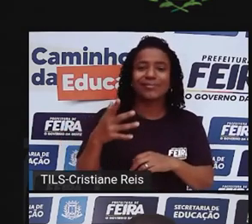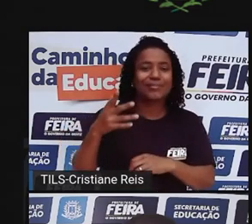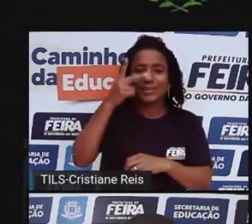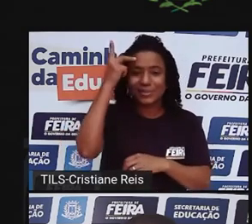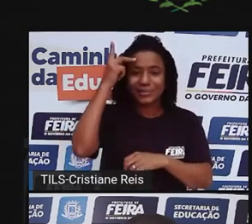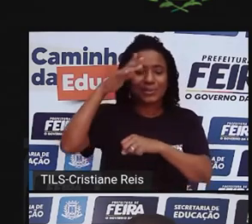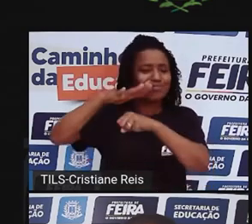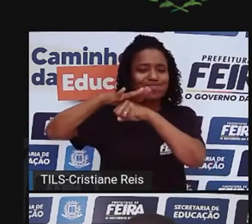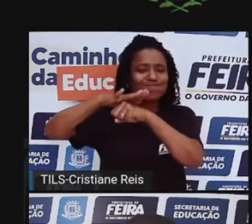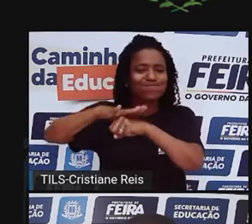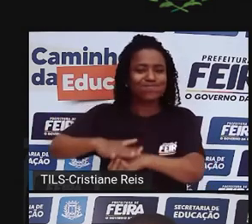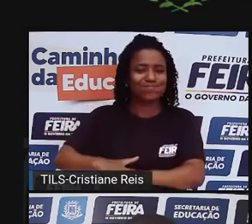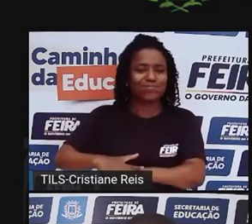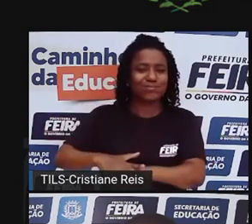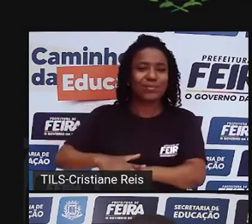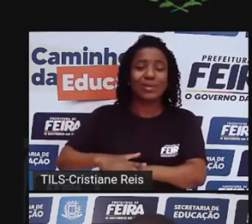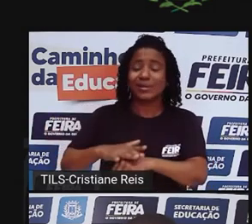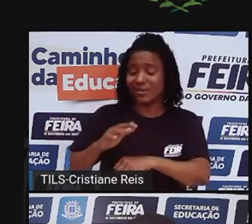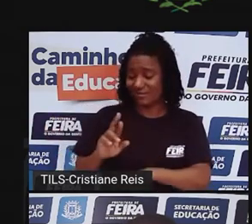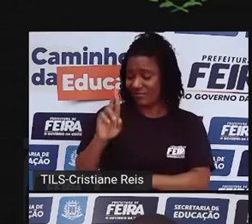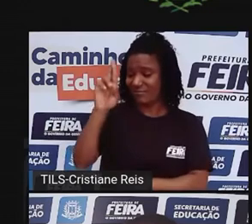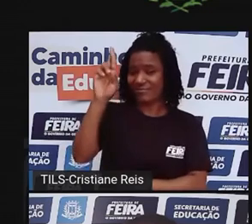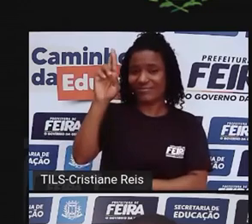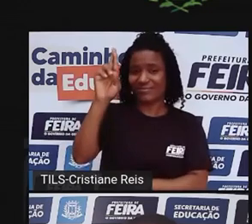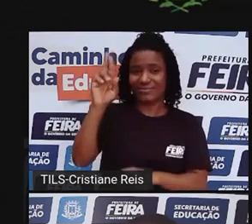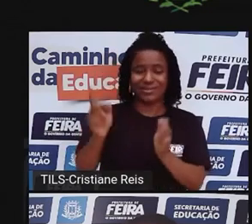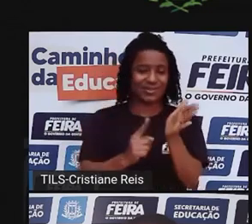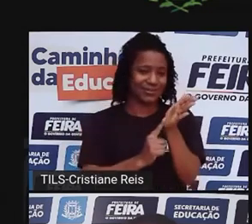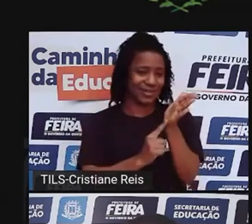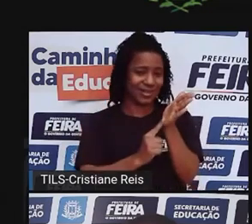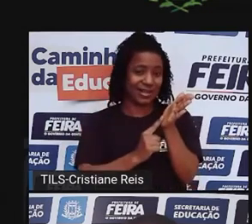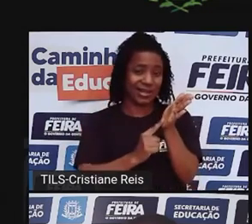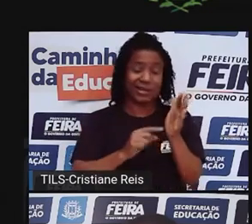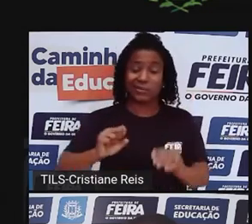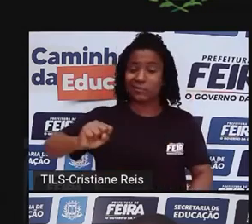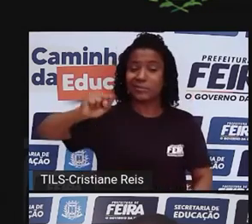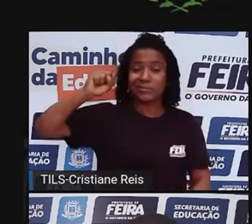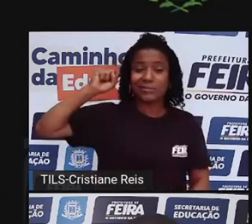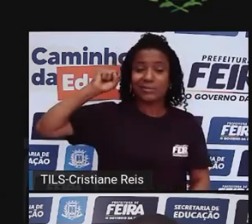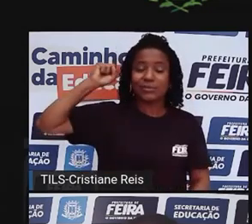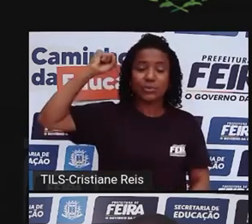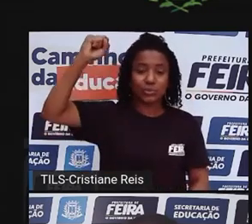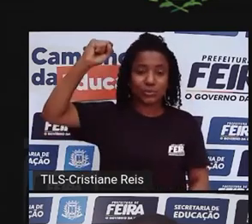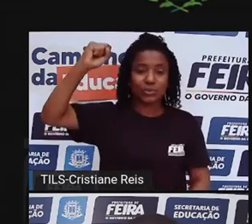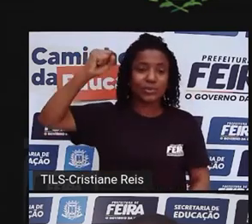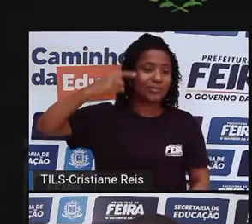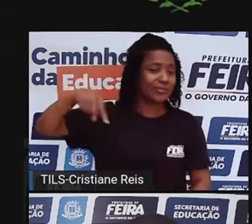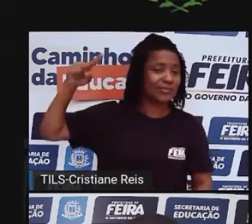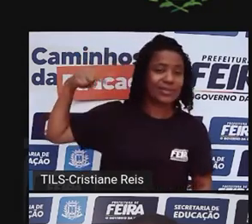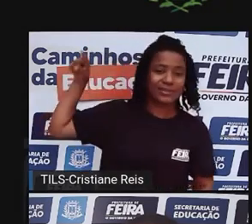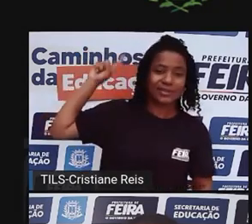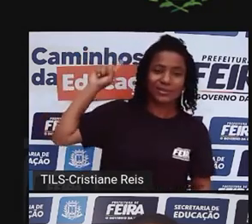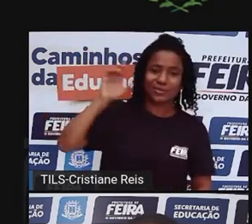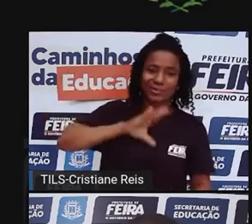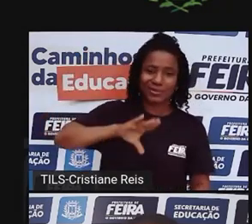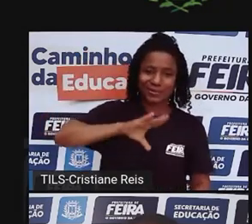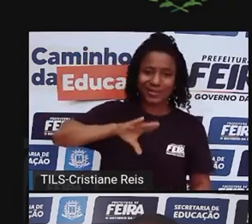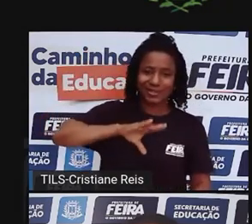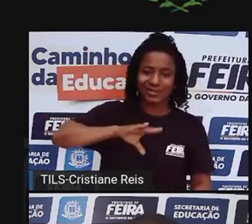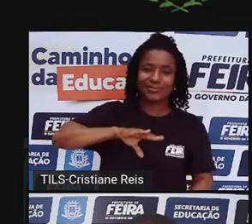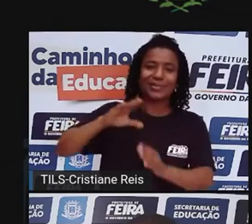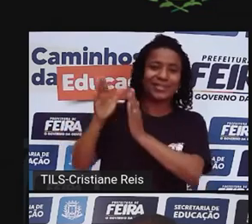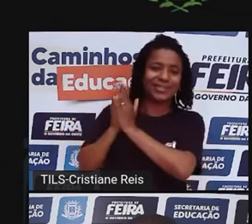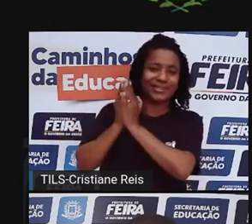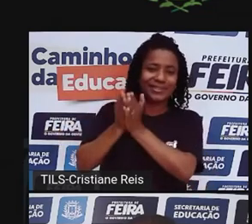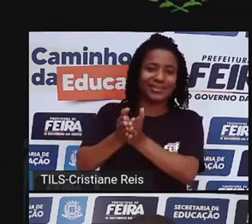cargo de poder, ela interessa a branquitude, ela interessa aos primeiros portugueses que chegaram no Brasil, que estão até hoje